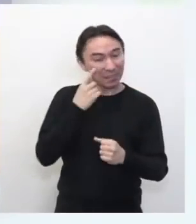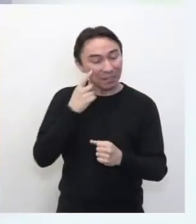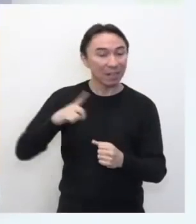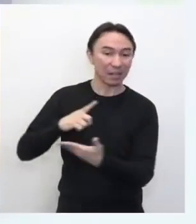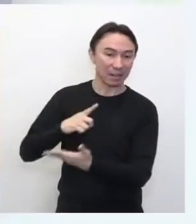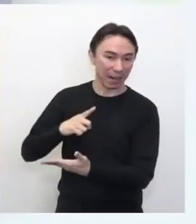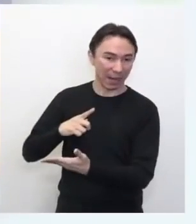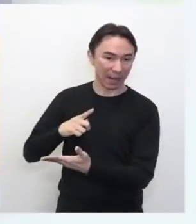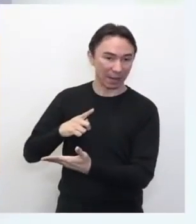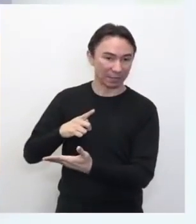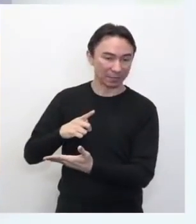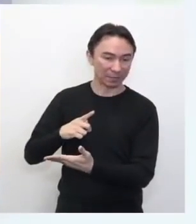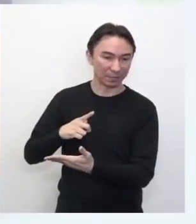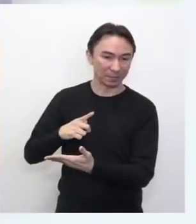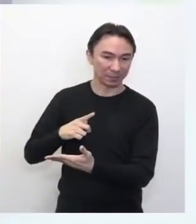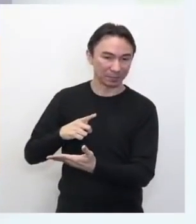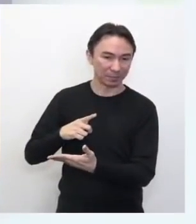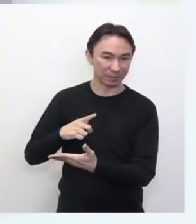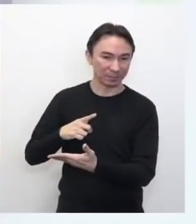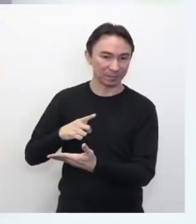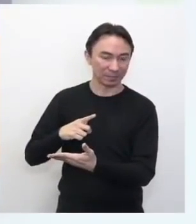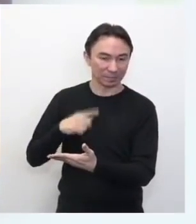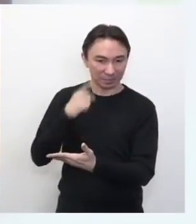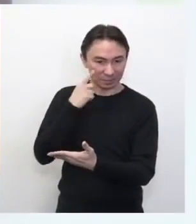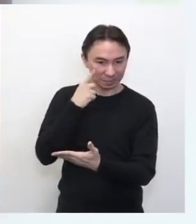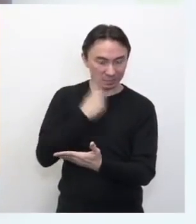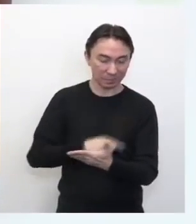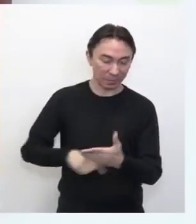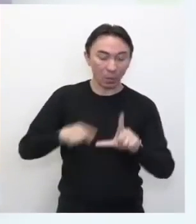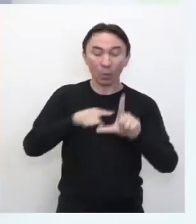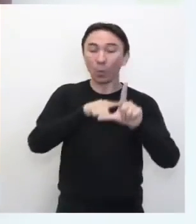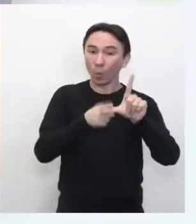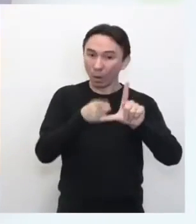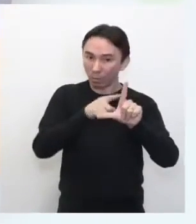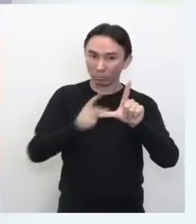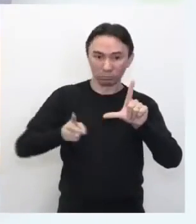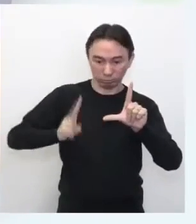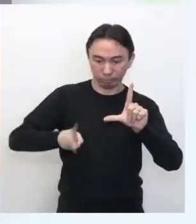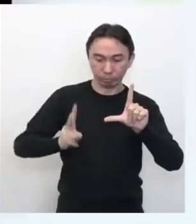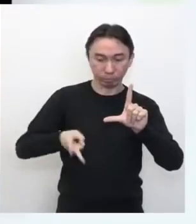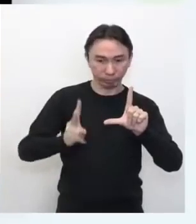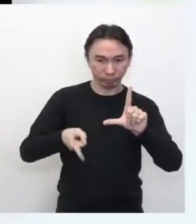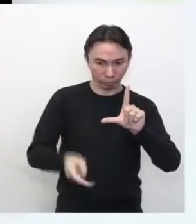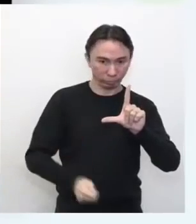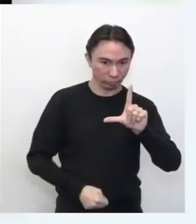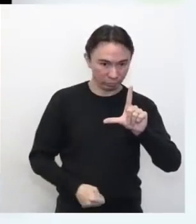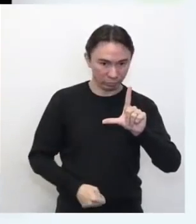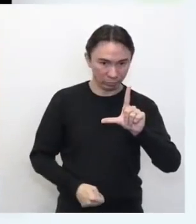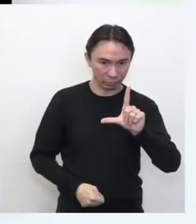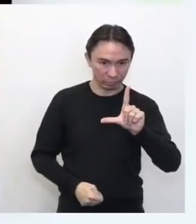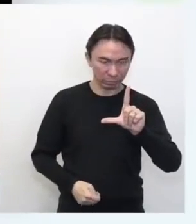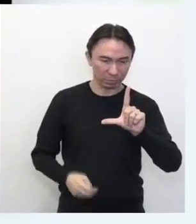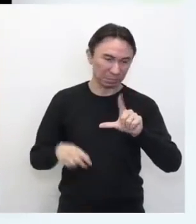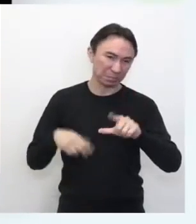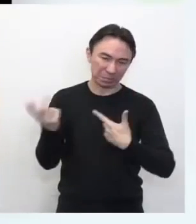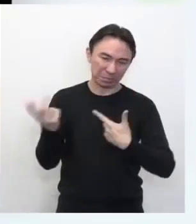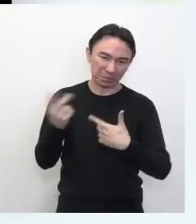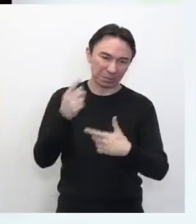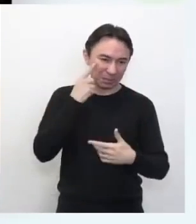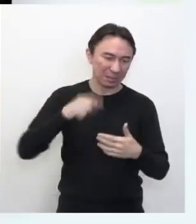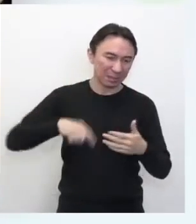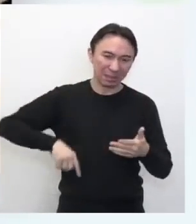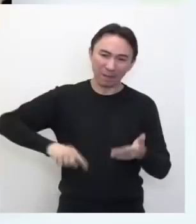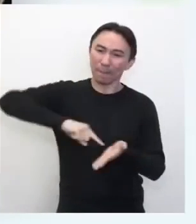faces e a base. Mantenha fixo o ângulo das faces do relógio. Com uma agulha, alfinete ou